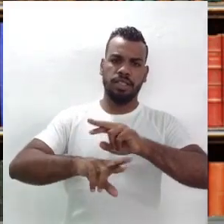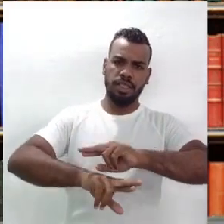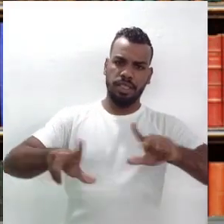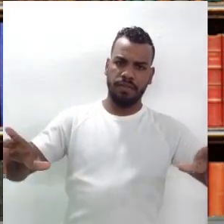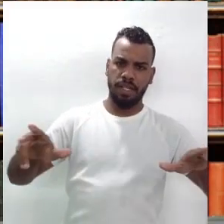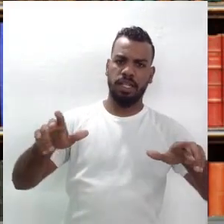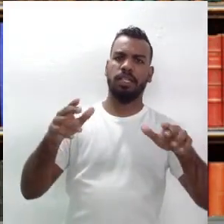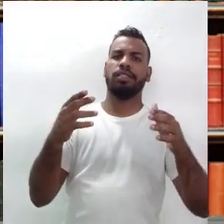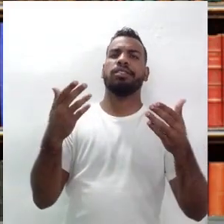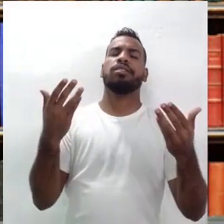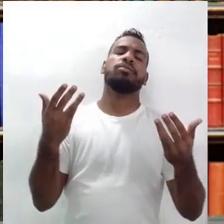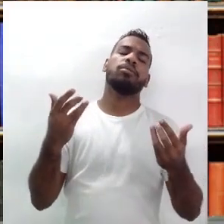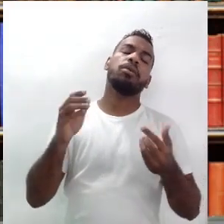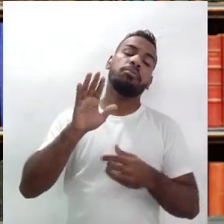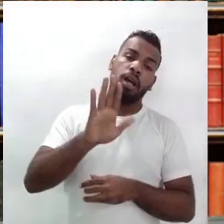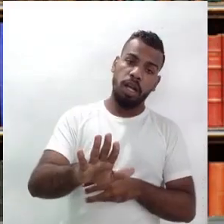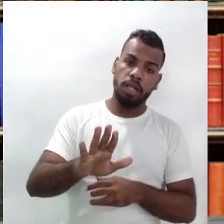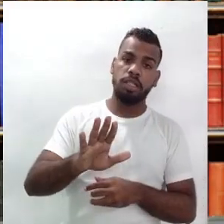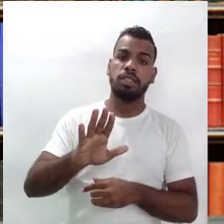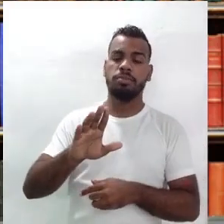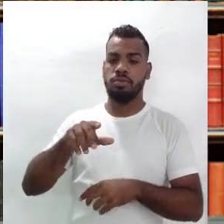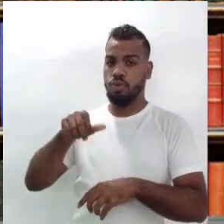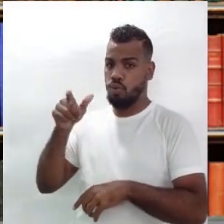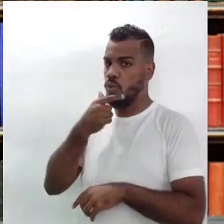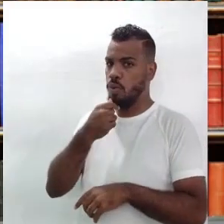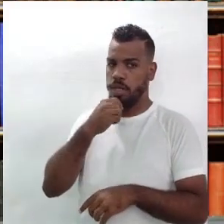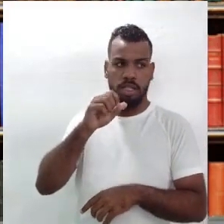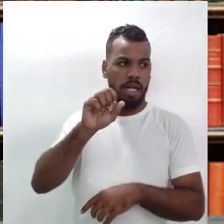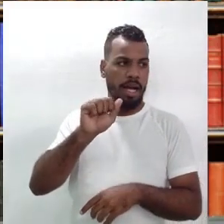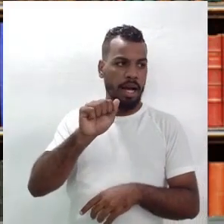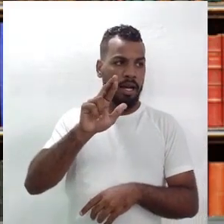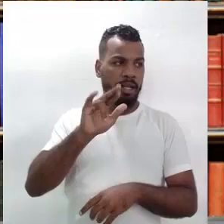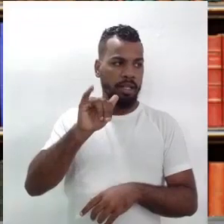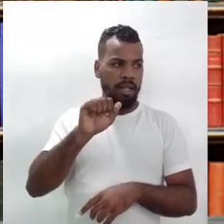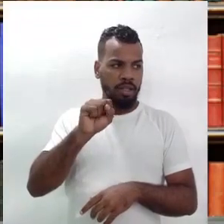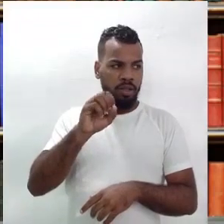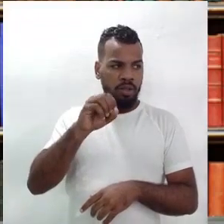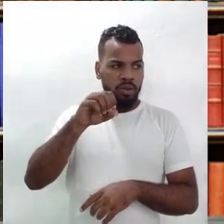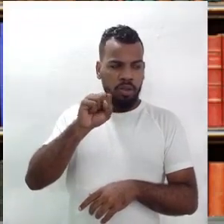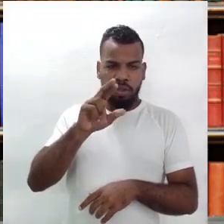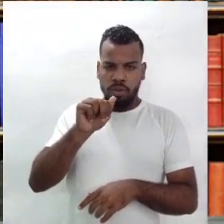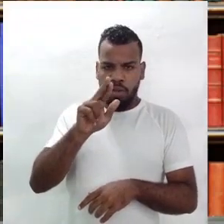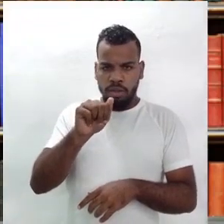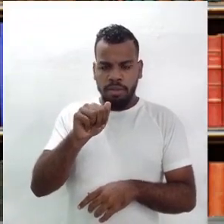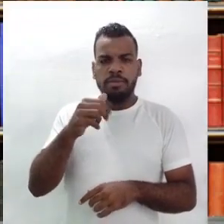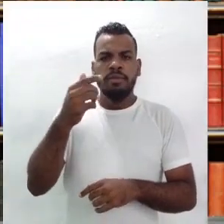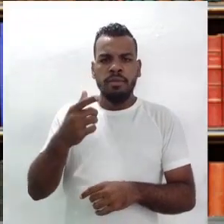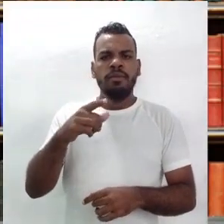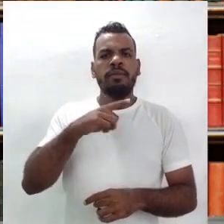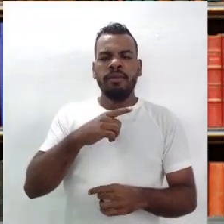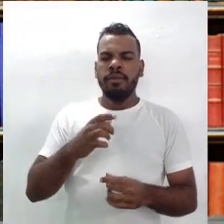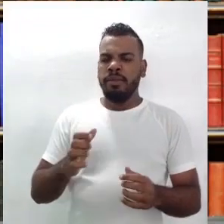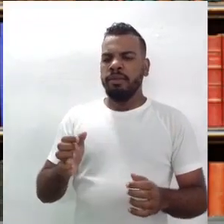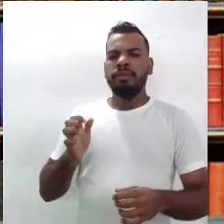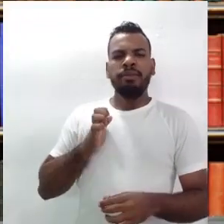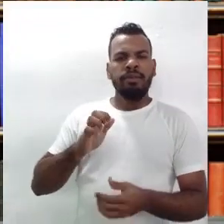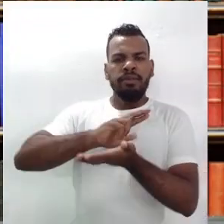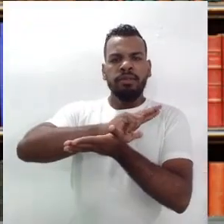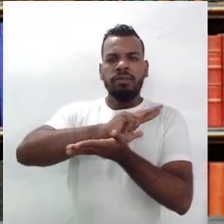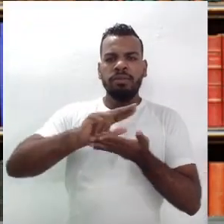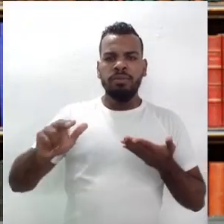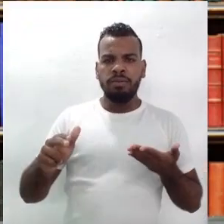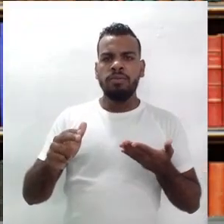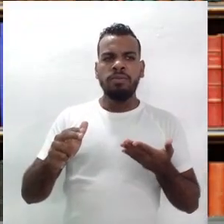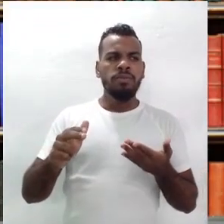status, mas, segundo Ariano Suassuna, a cultura popular é tão rica em elementos, tão rica em performance,